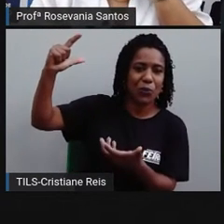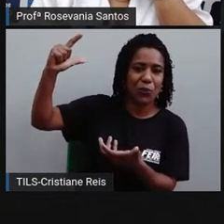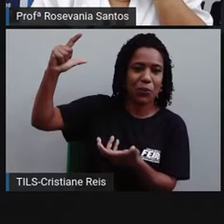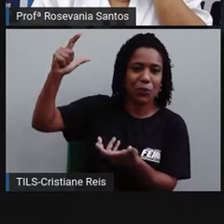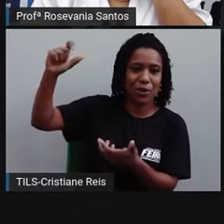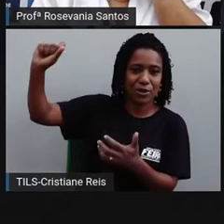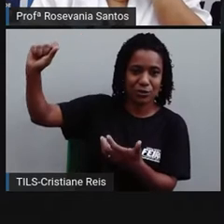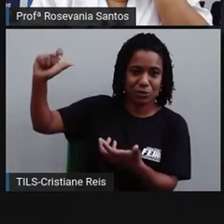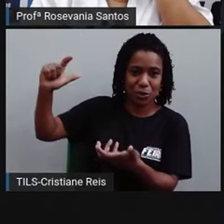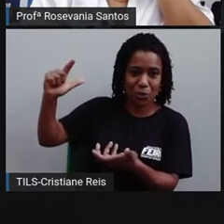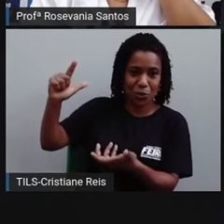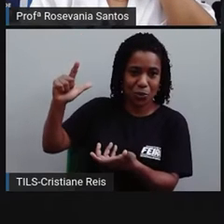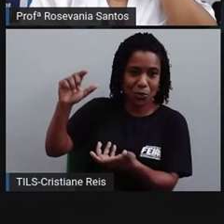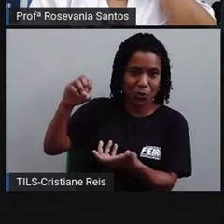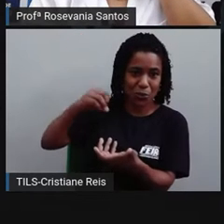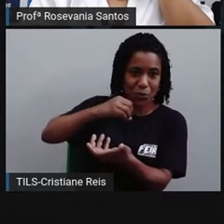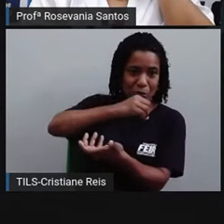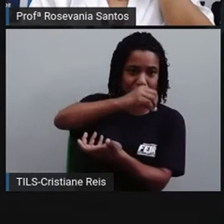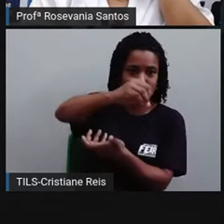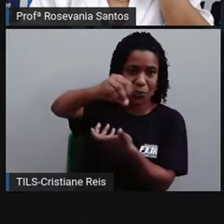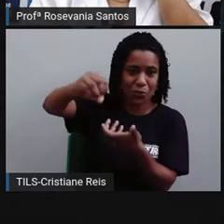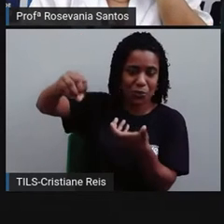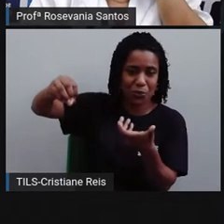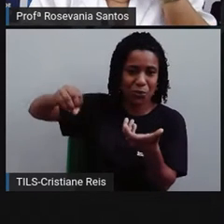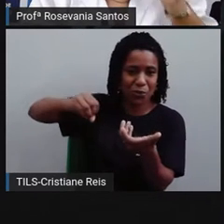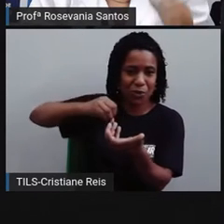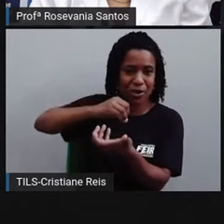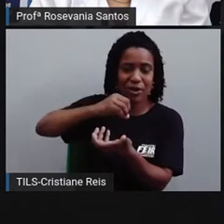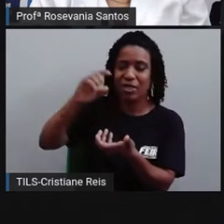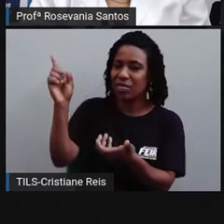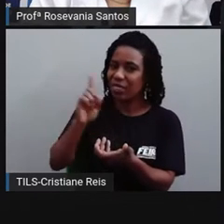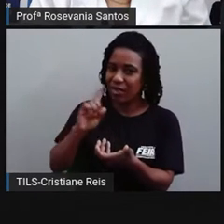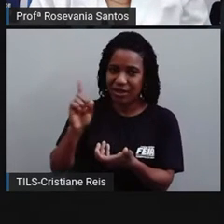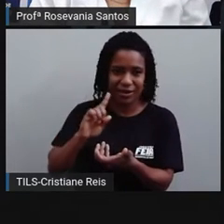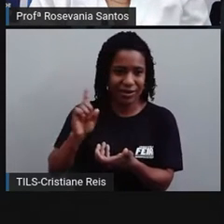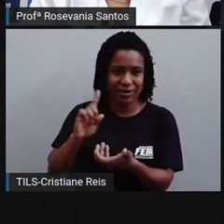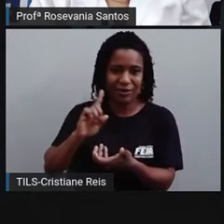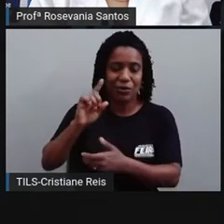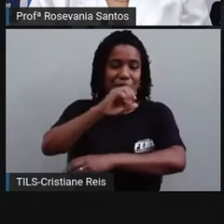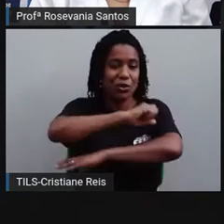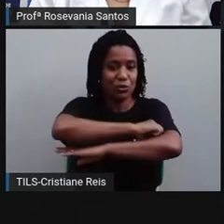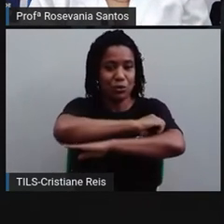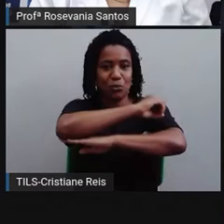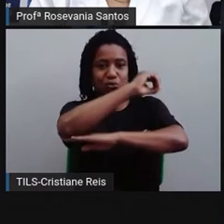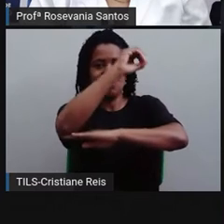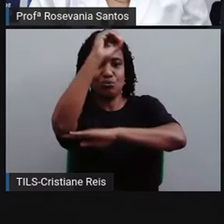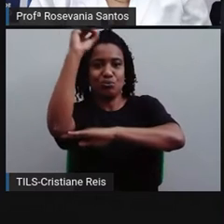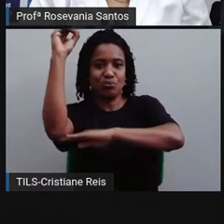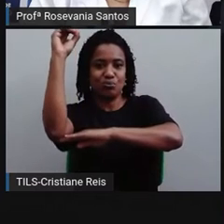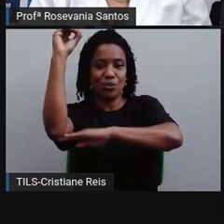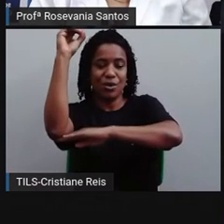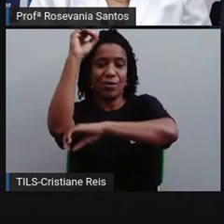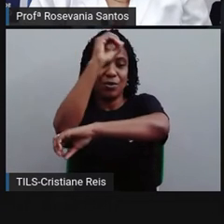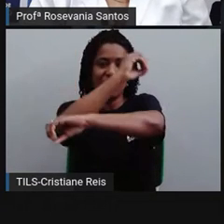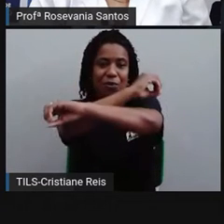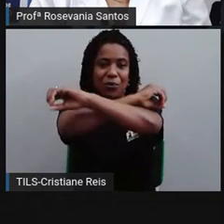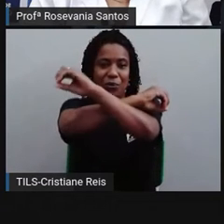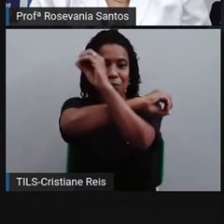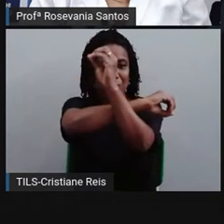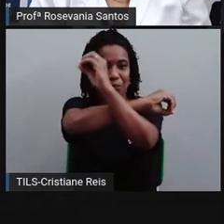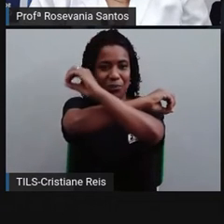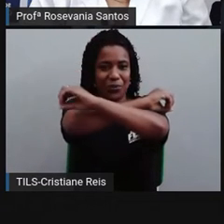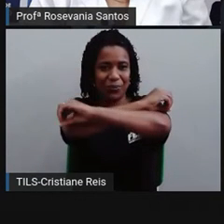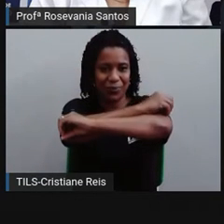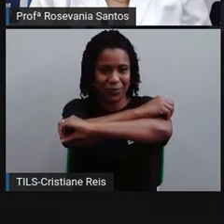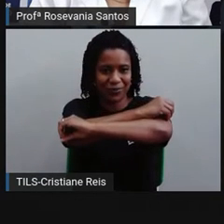do sol que diz que ele nasce no leste e se põe no oeste. Então, a gente percebe aqui pelo próprio esqueminha que eu tenho